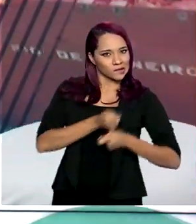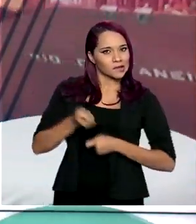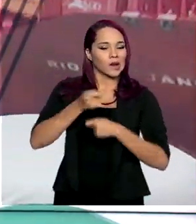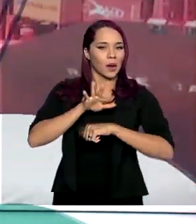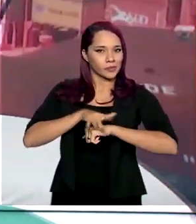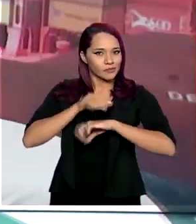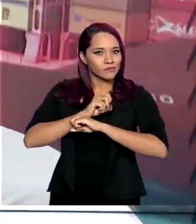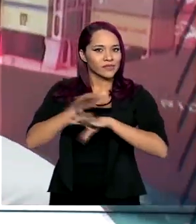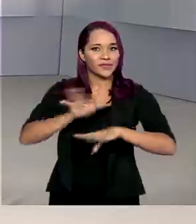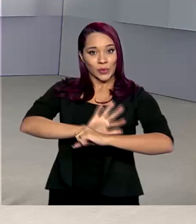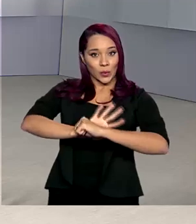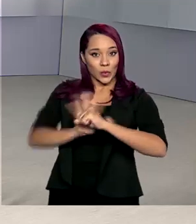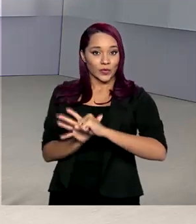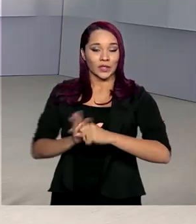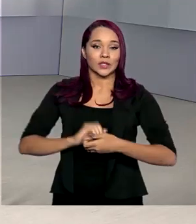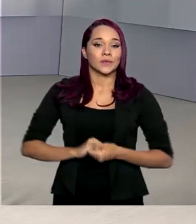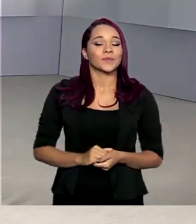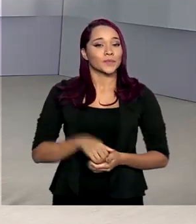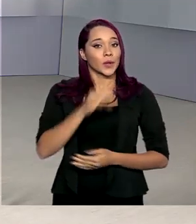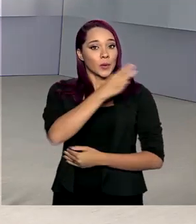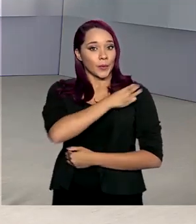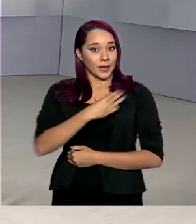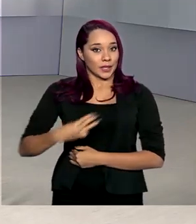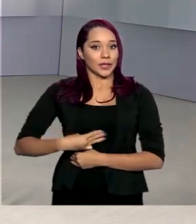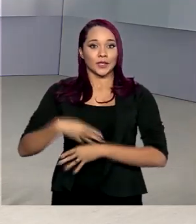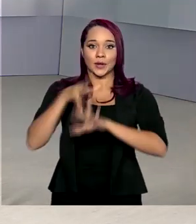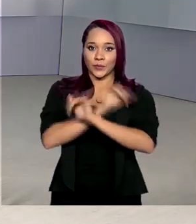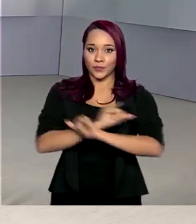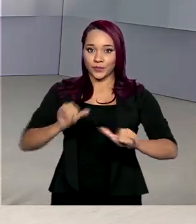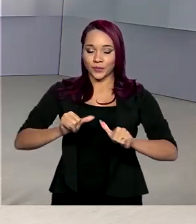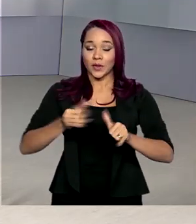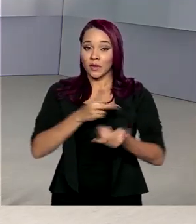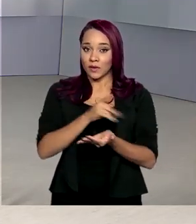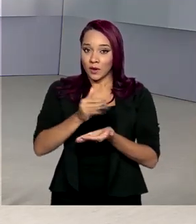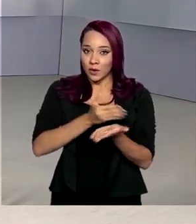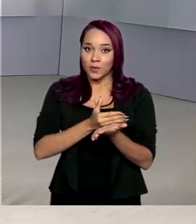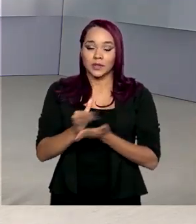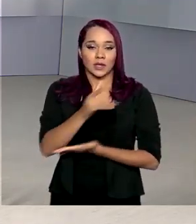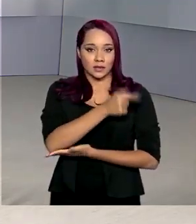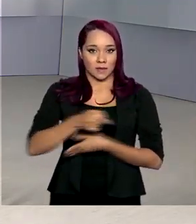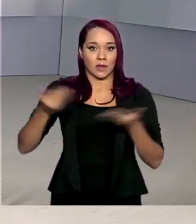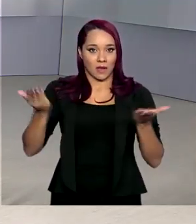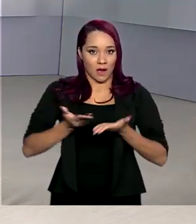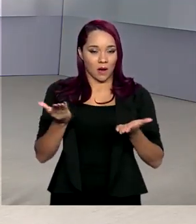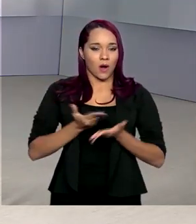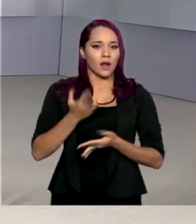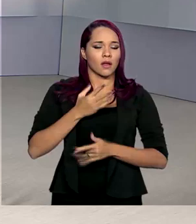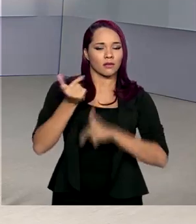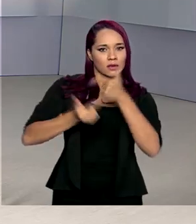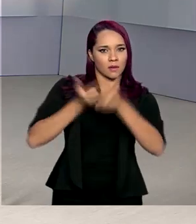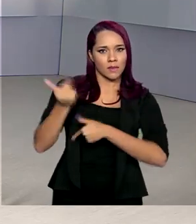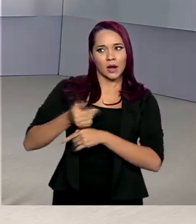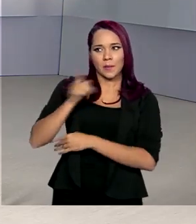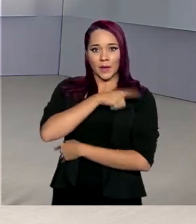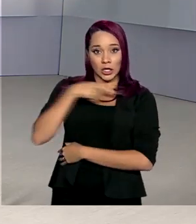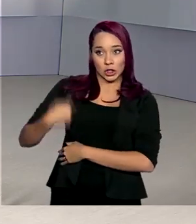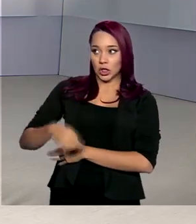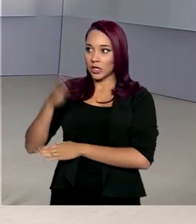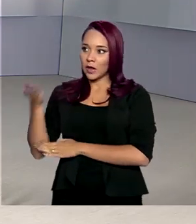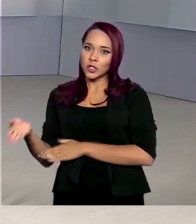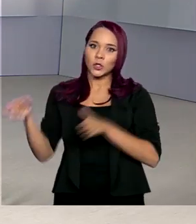Covid-19. O ministro anunciou que vai começar neste final de semana a operação para trazer da China